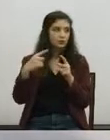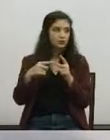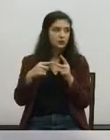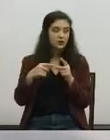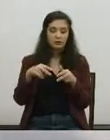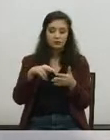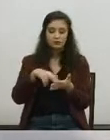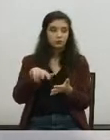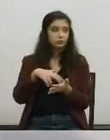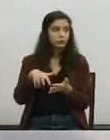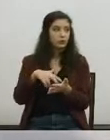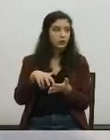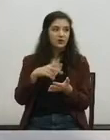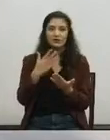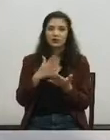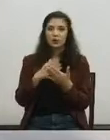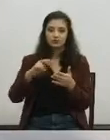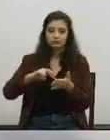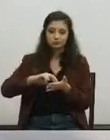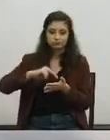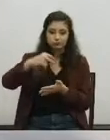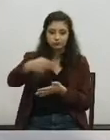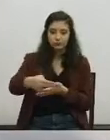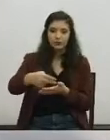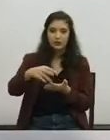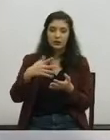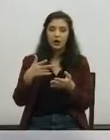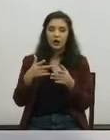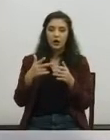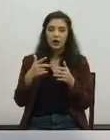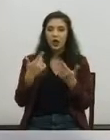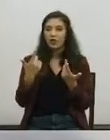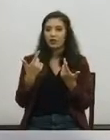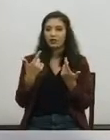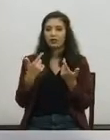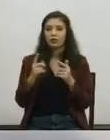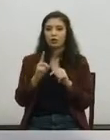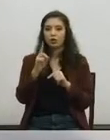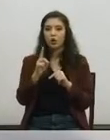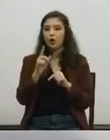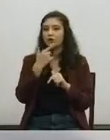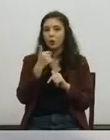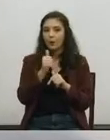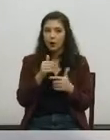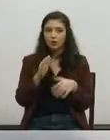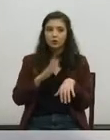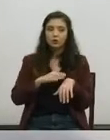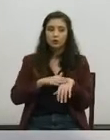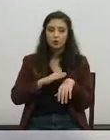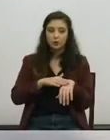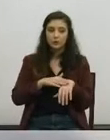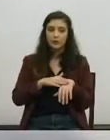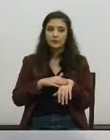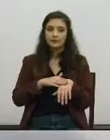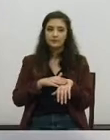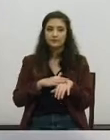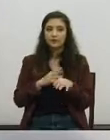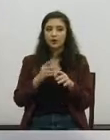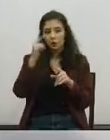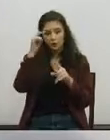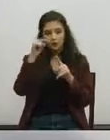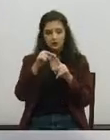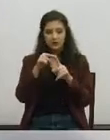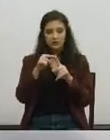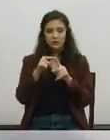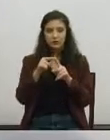não se pode simplesmente atravessar para norte a partir de um determinado ponto. É preciso cumprir com os objetivos do desenvolvimento